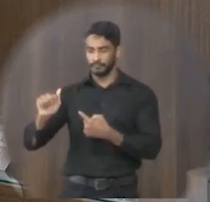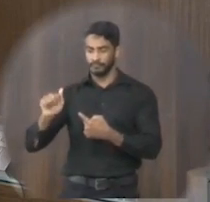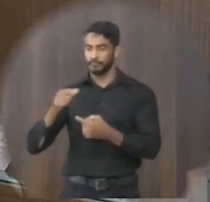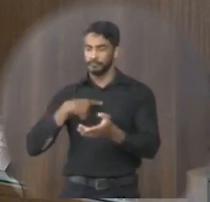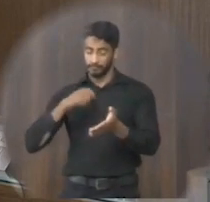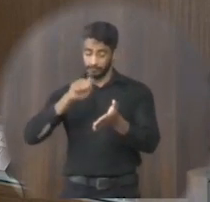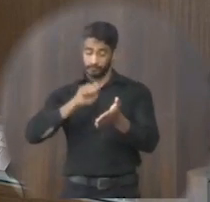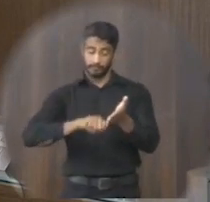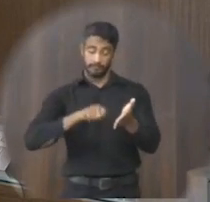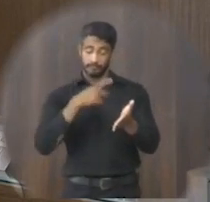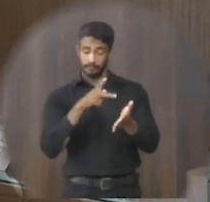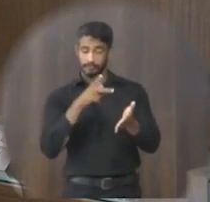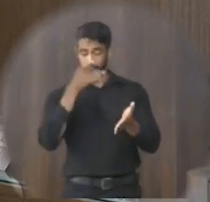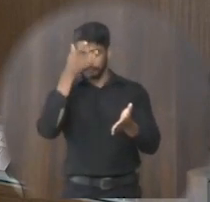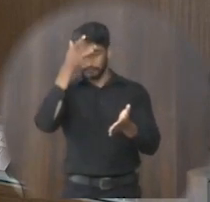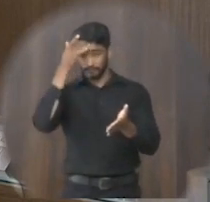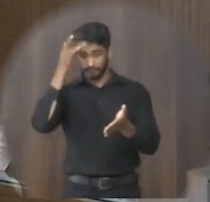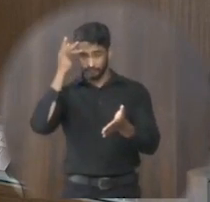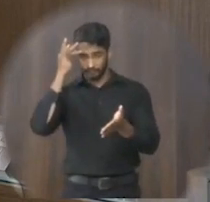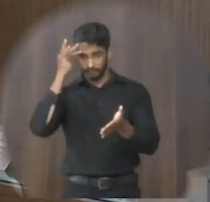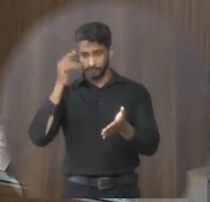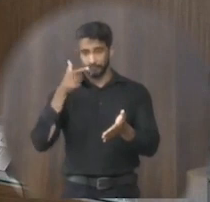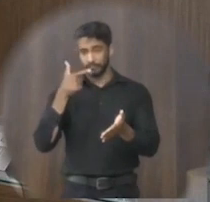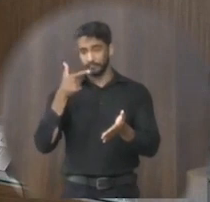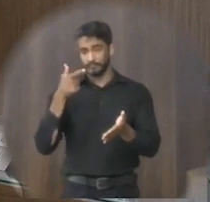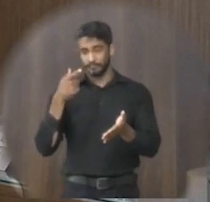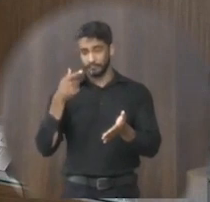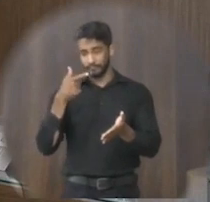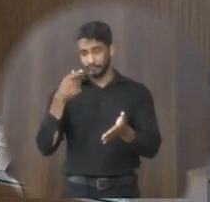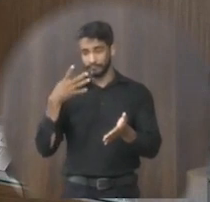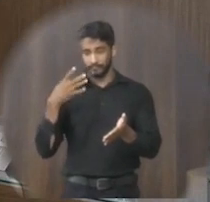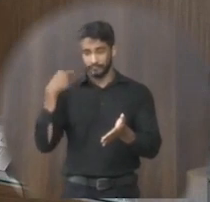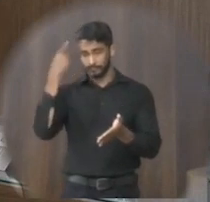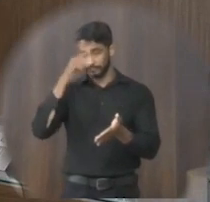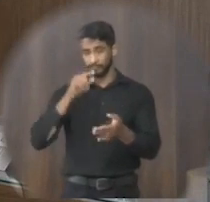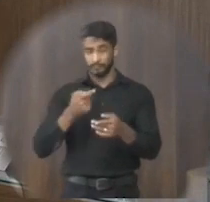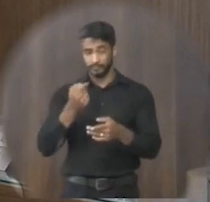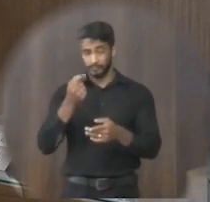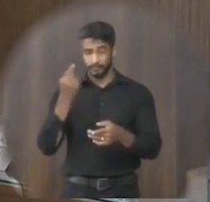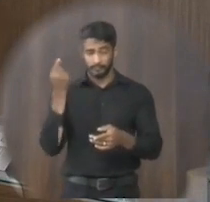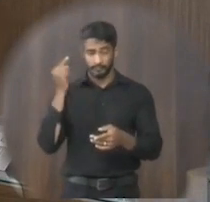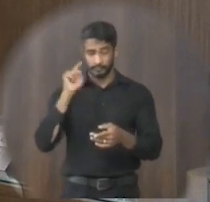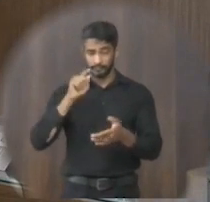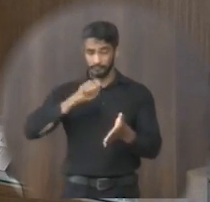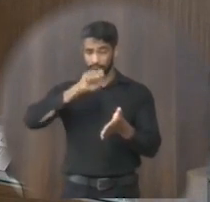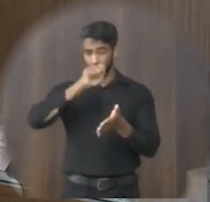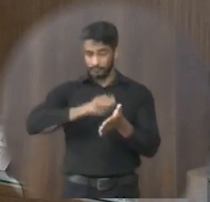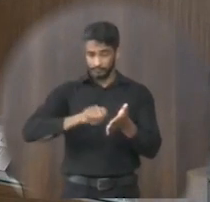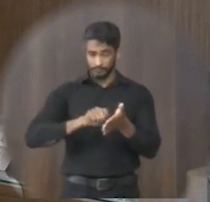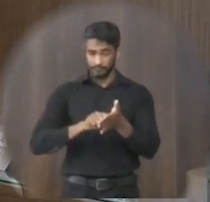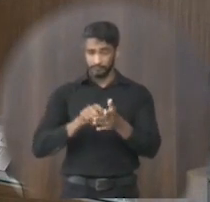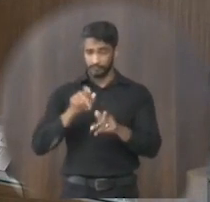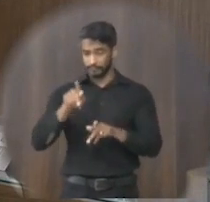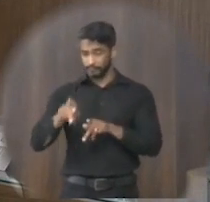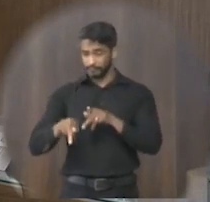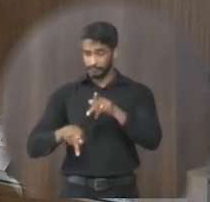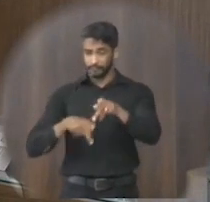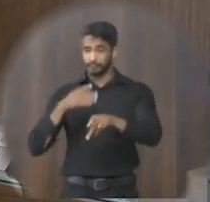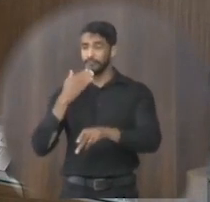local lá senhor presidente com menos de 24 horas tinha quase mil assinatura onde a população